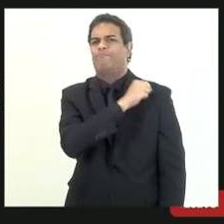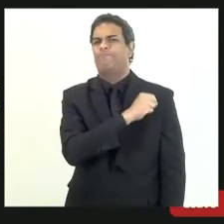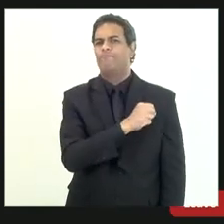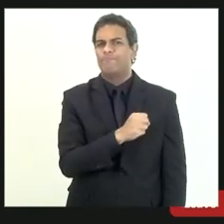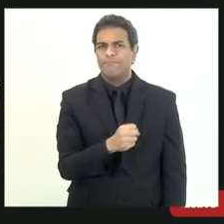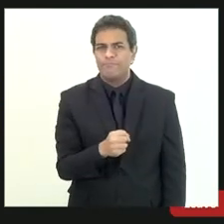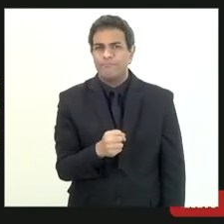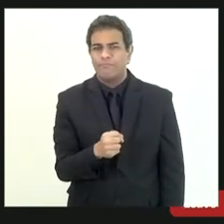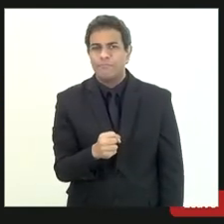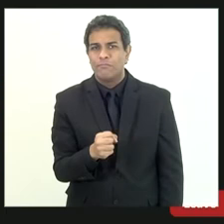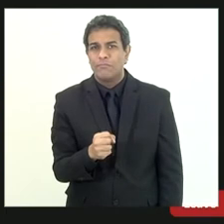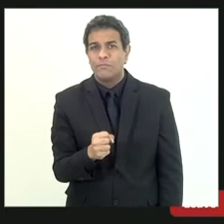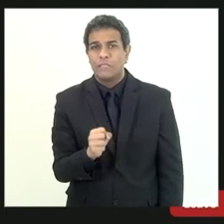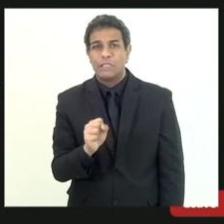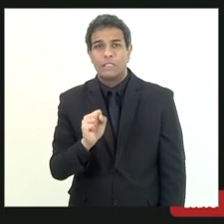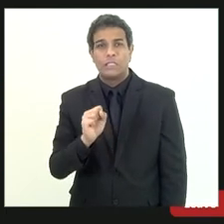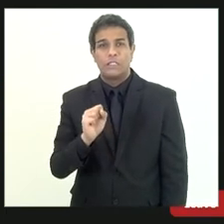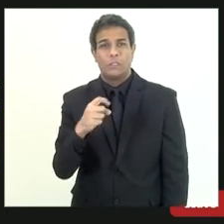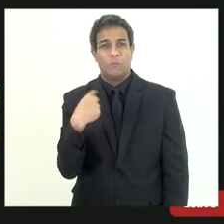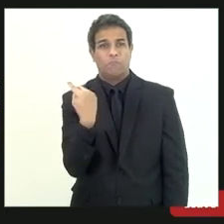se nós considerarmos